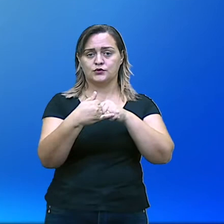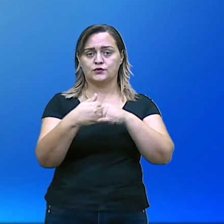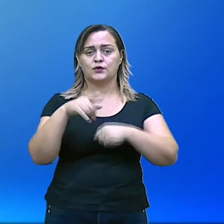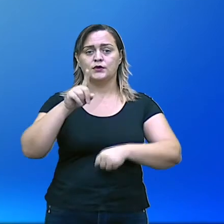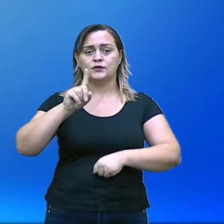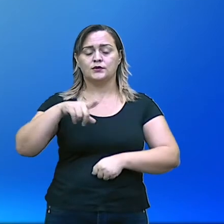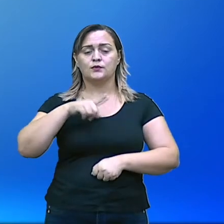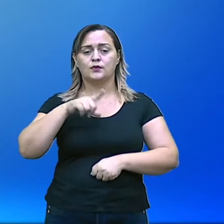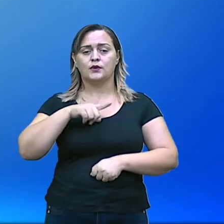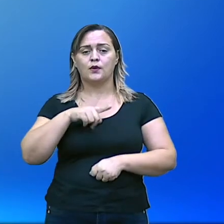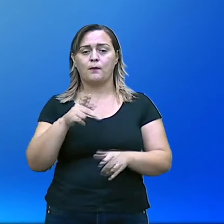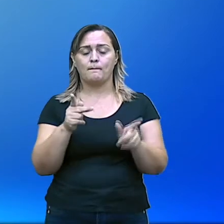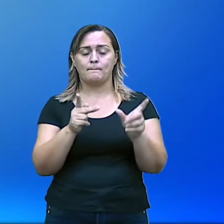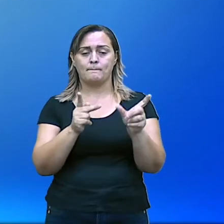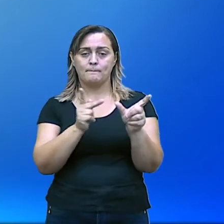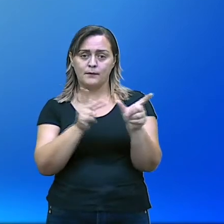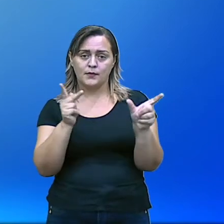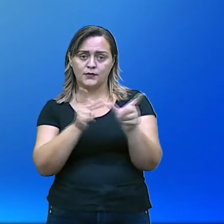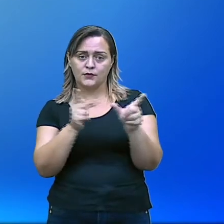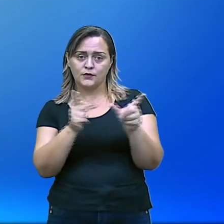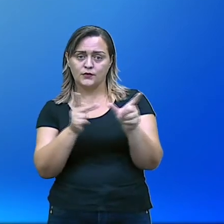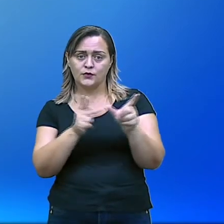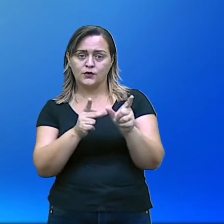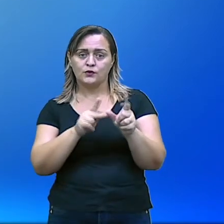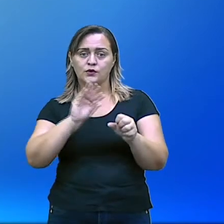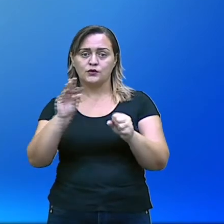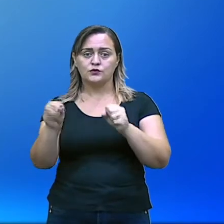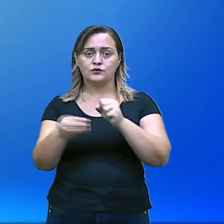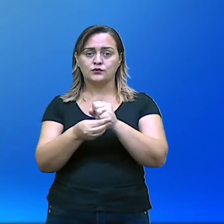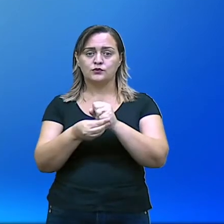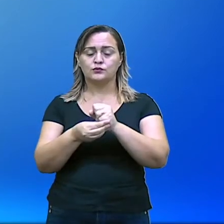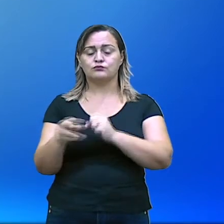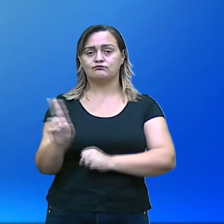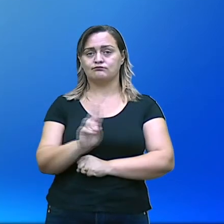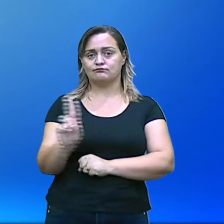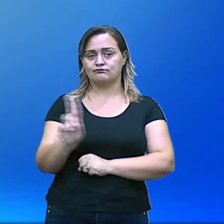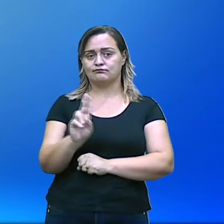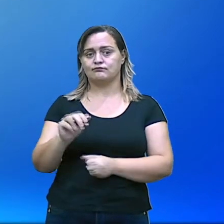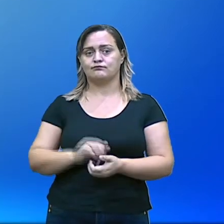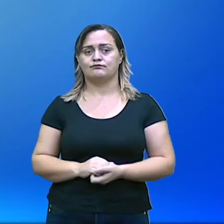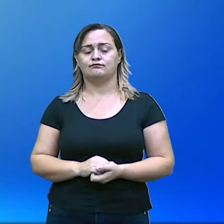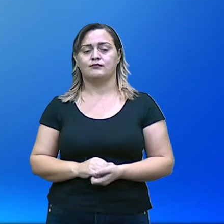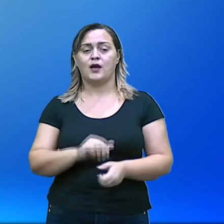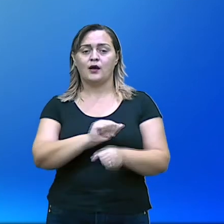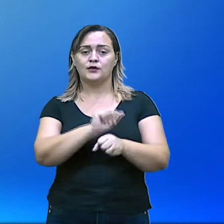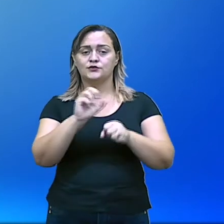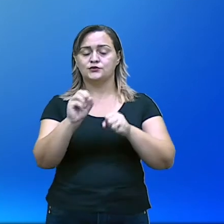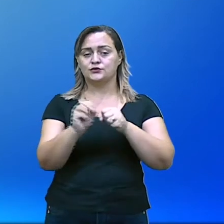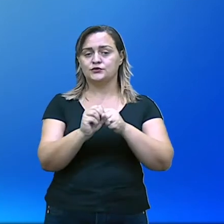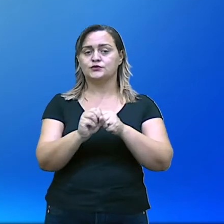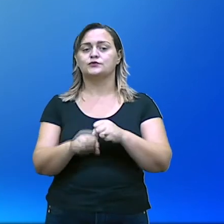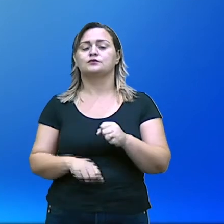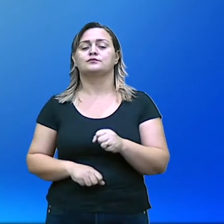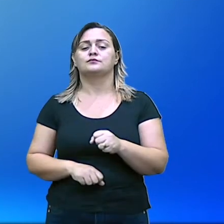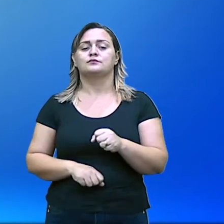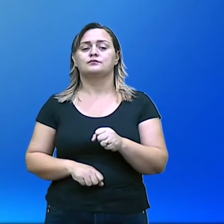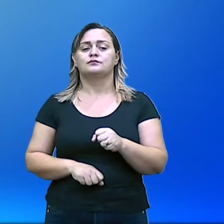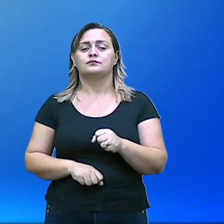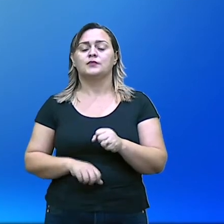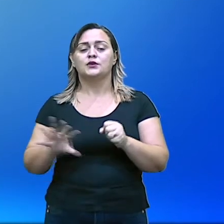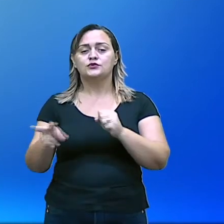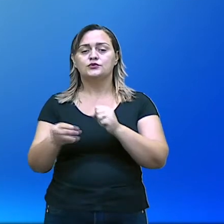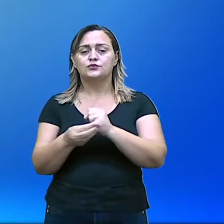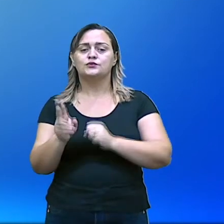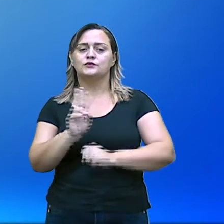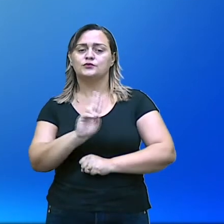E o artigo? Artigo, função de adjunta de nominal. O pronome. Função de adjunta de nominal.